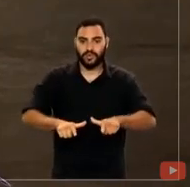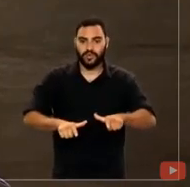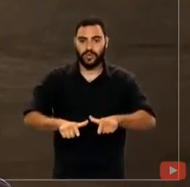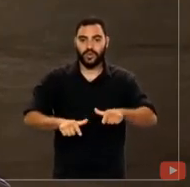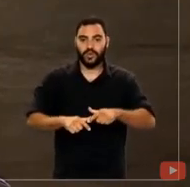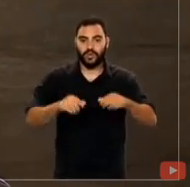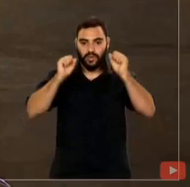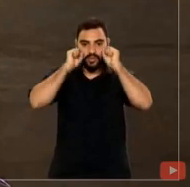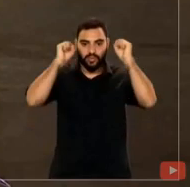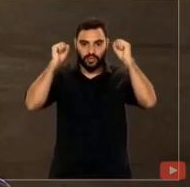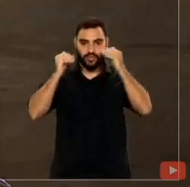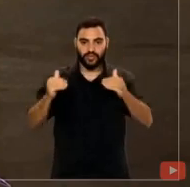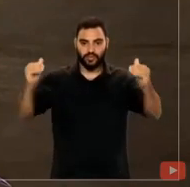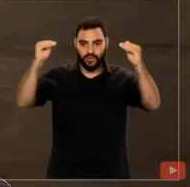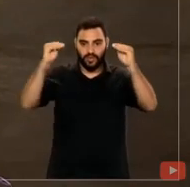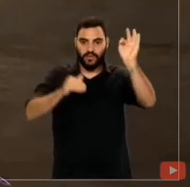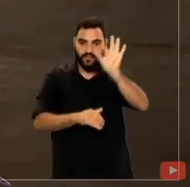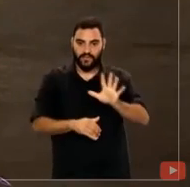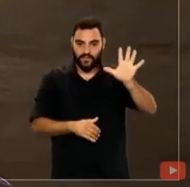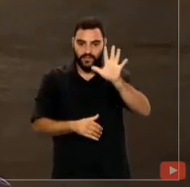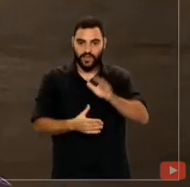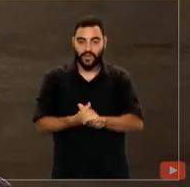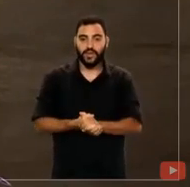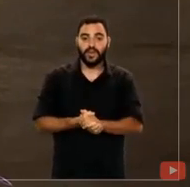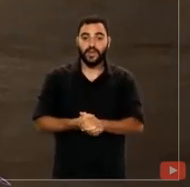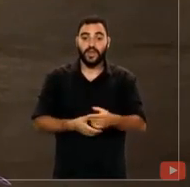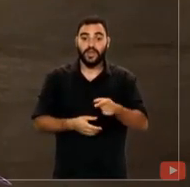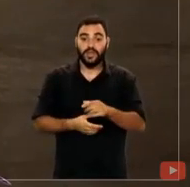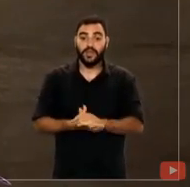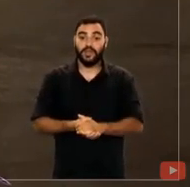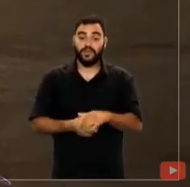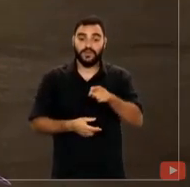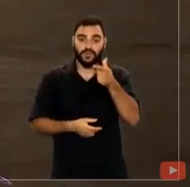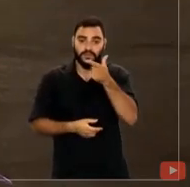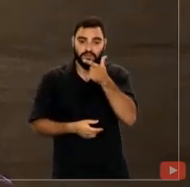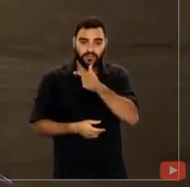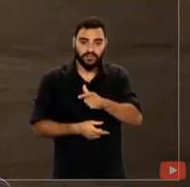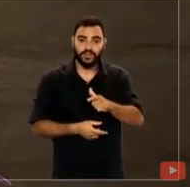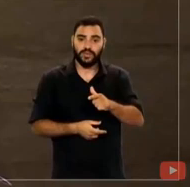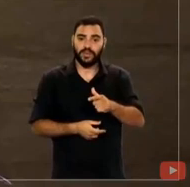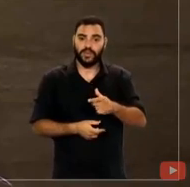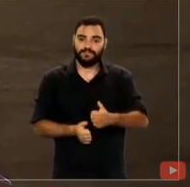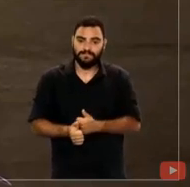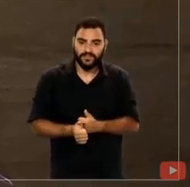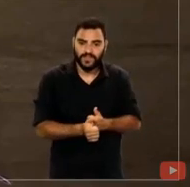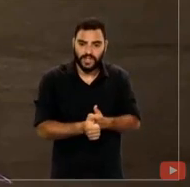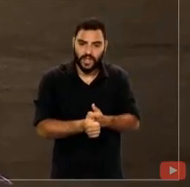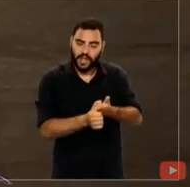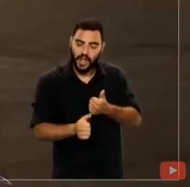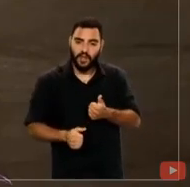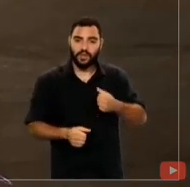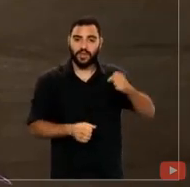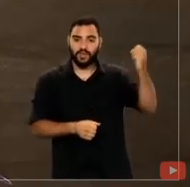Eleitoral. Que V. Exª seja sempre guiado pelas veredas da Justiça e nada lhe